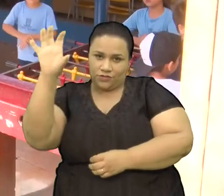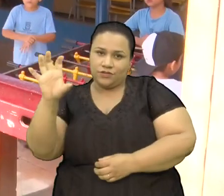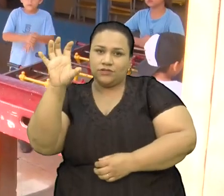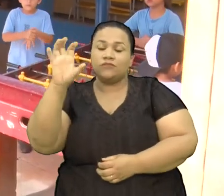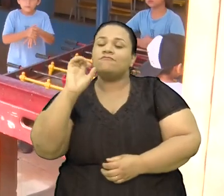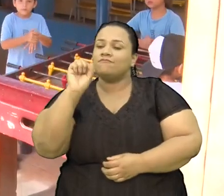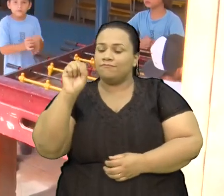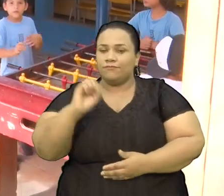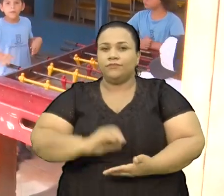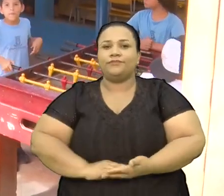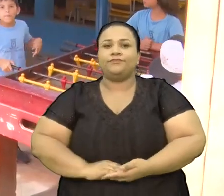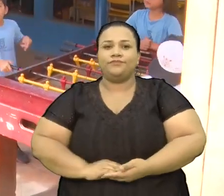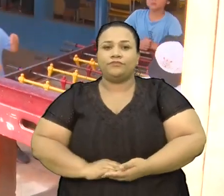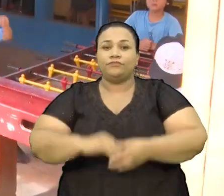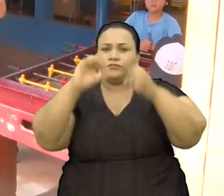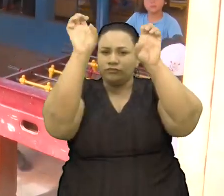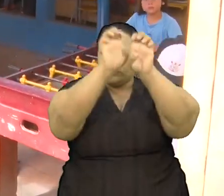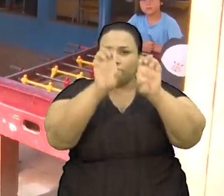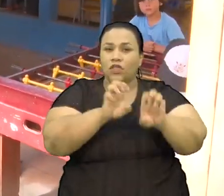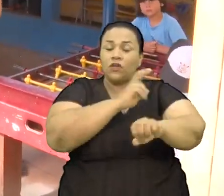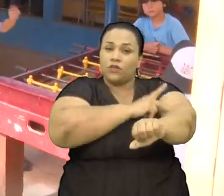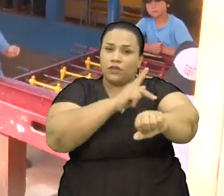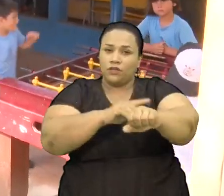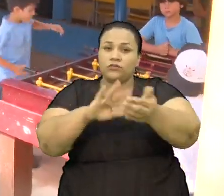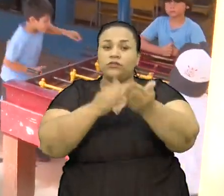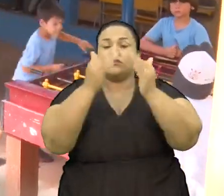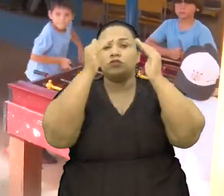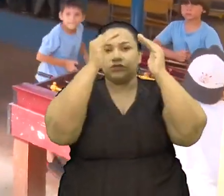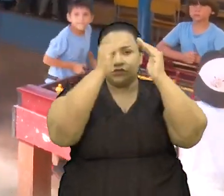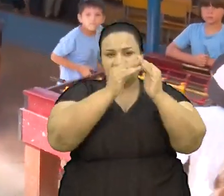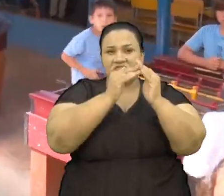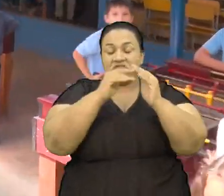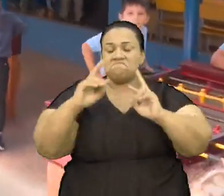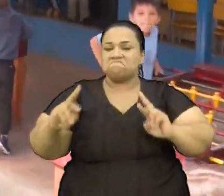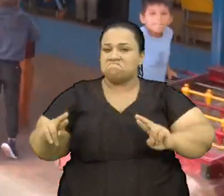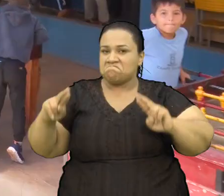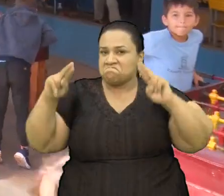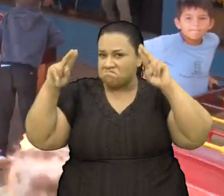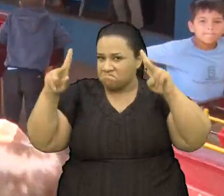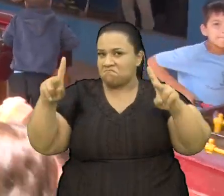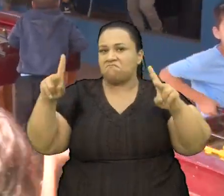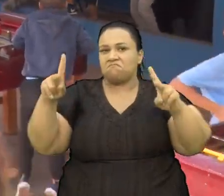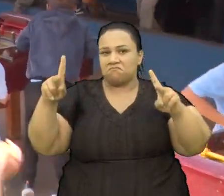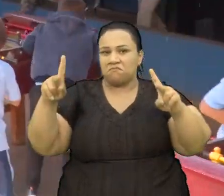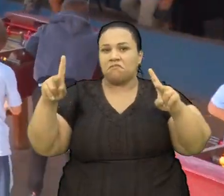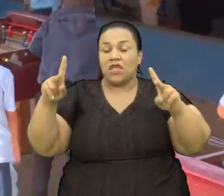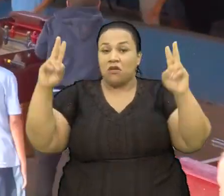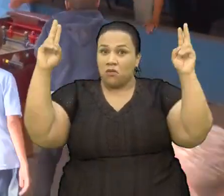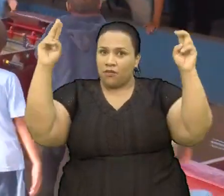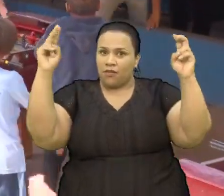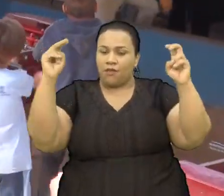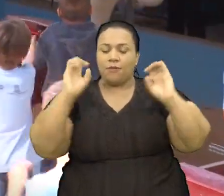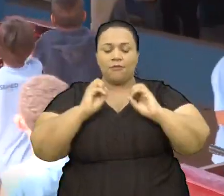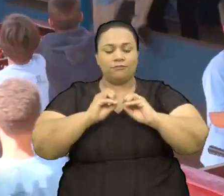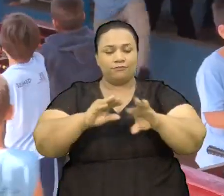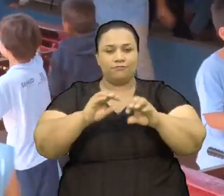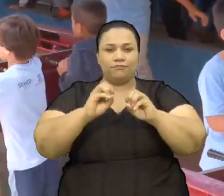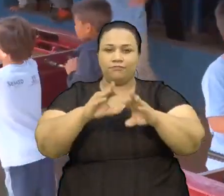A estrutura pedagógica Da escola Faz toda a diferença Quando o assunto É educação